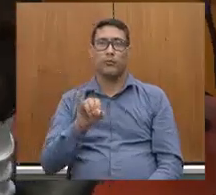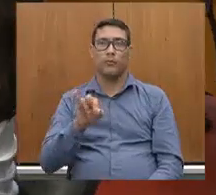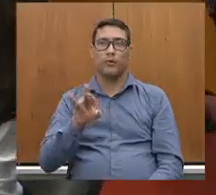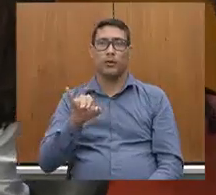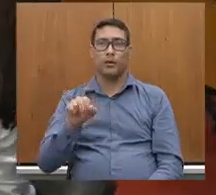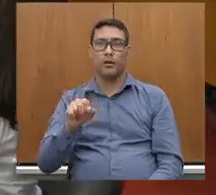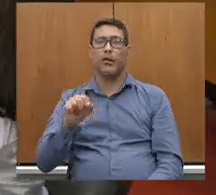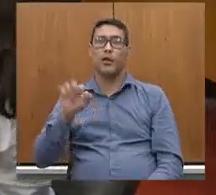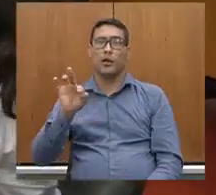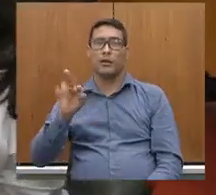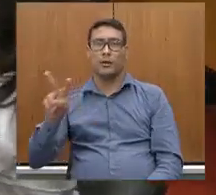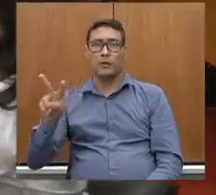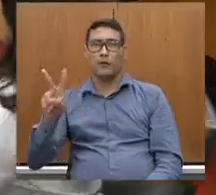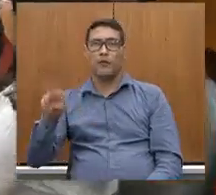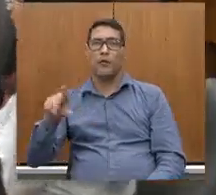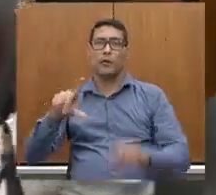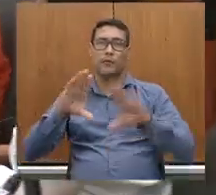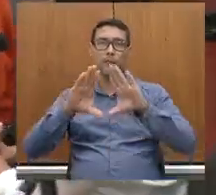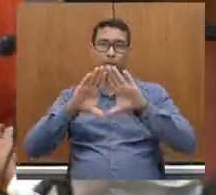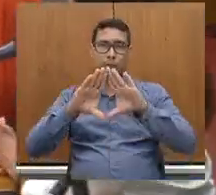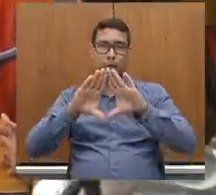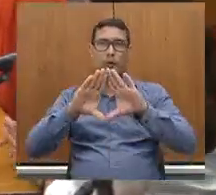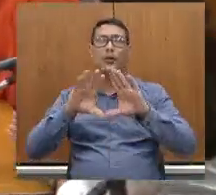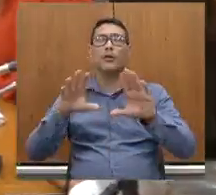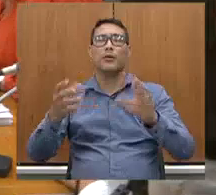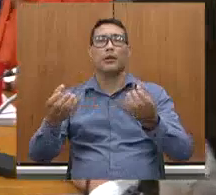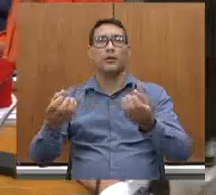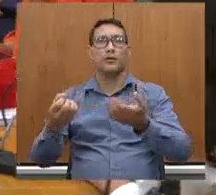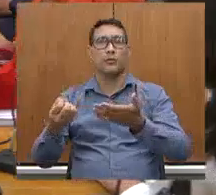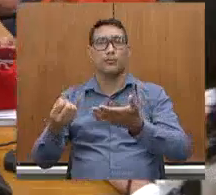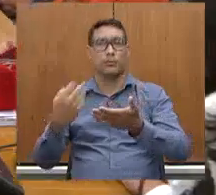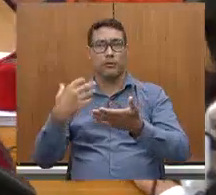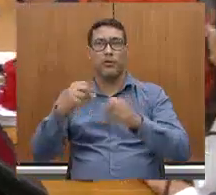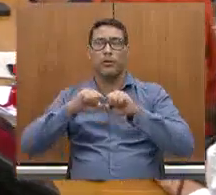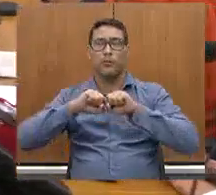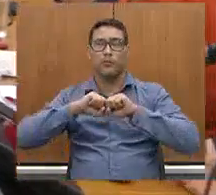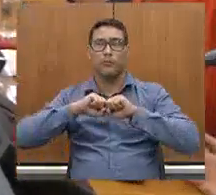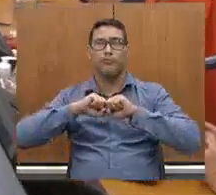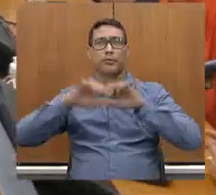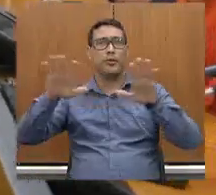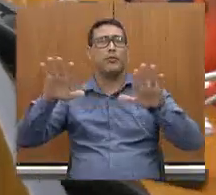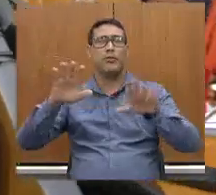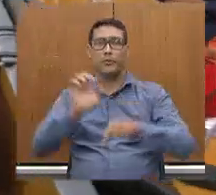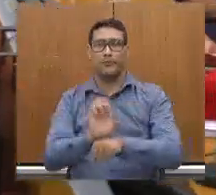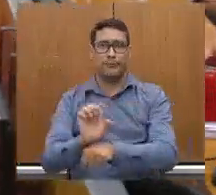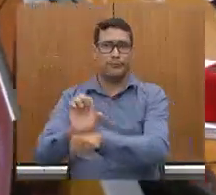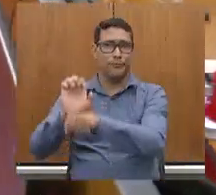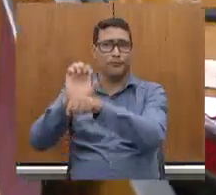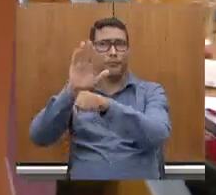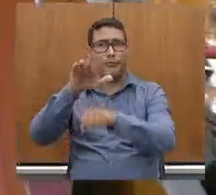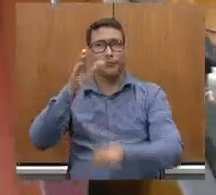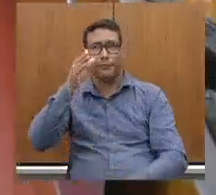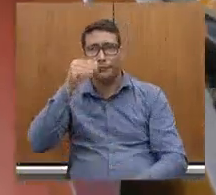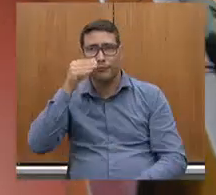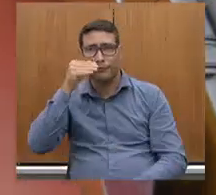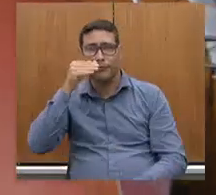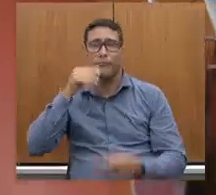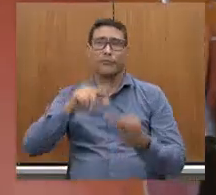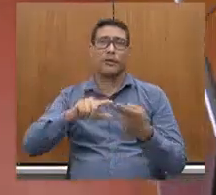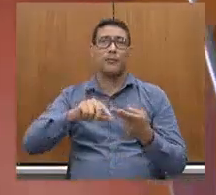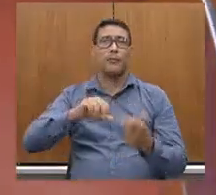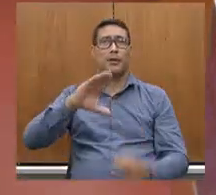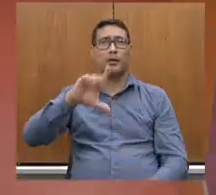Assembleia, está nos mandando aí para o Estado inteiro, Clarissa Barçante,